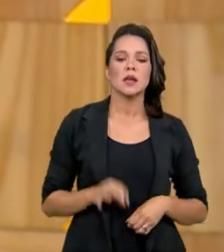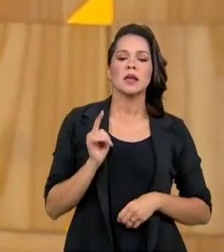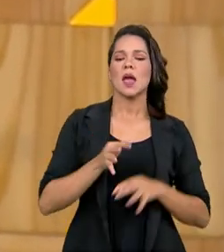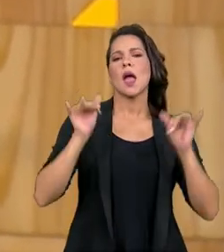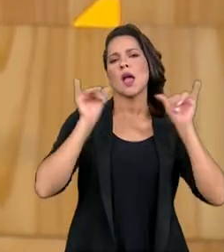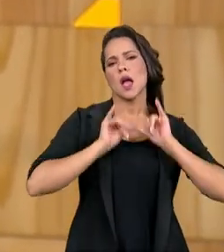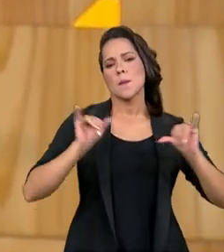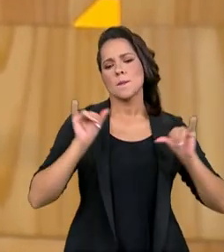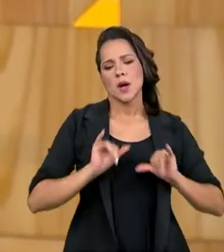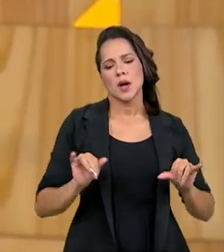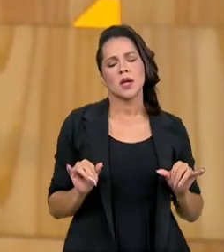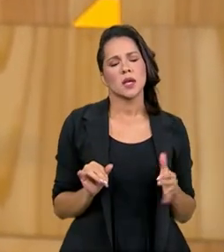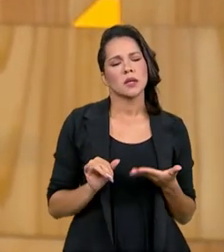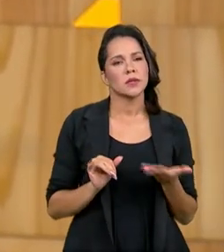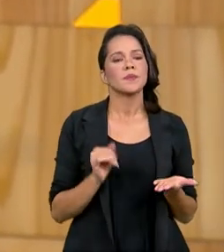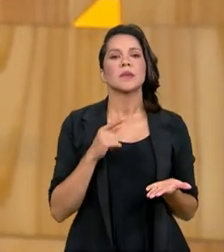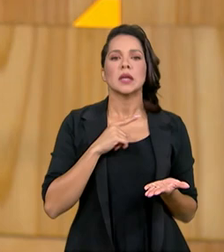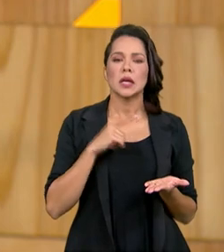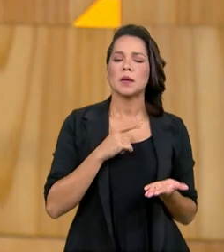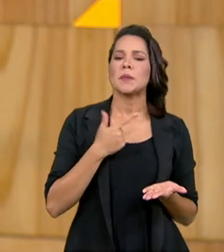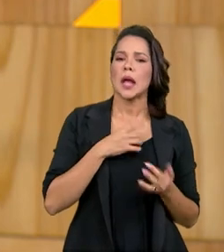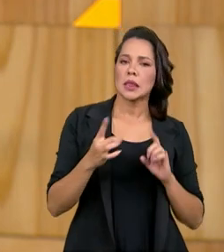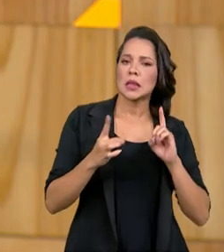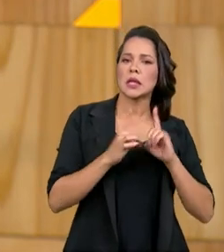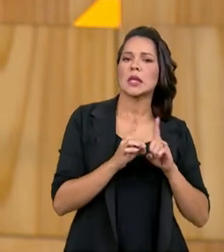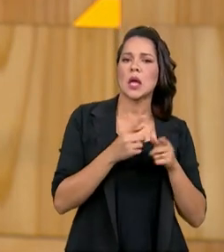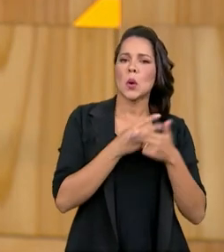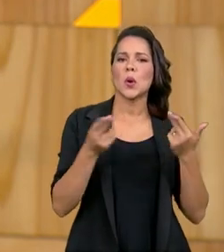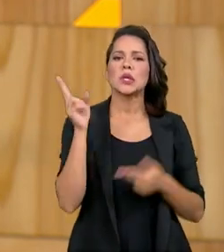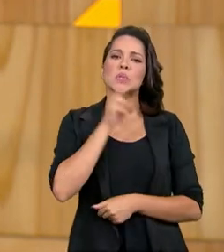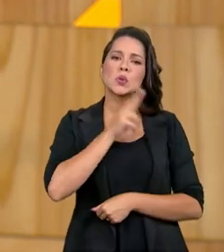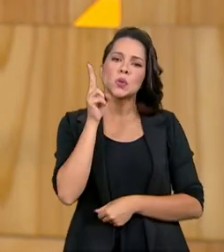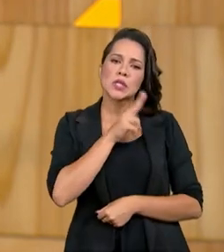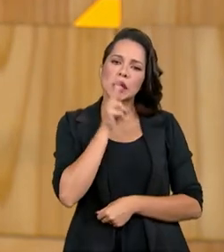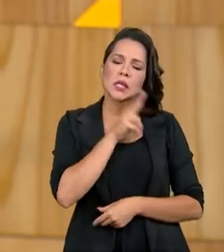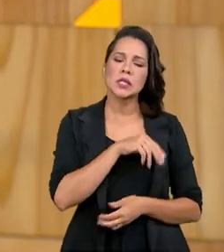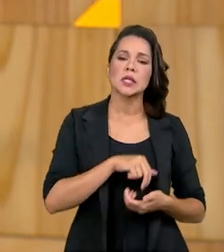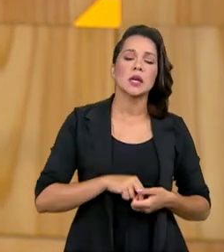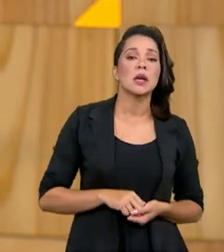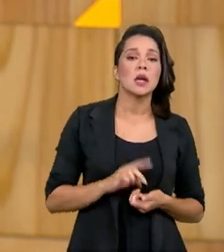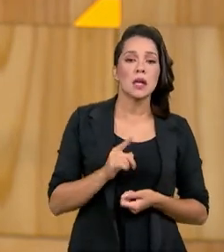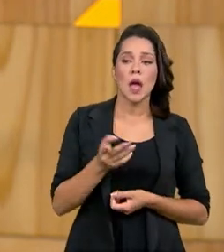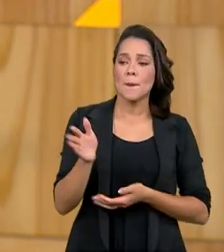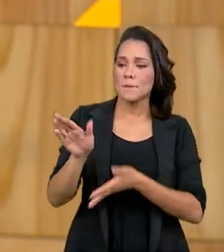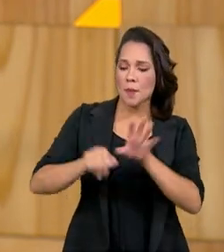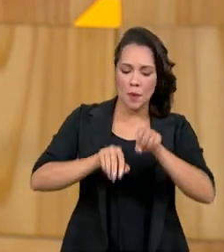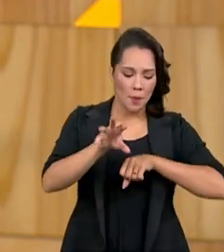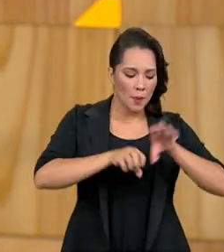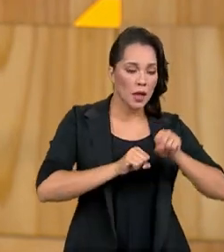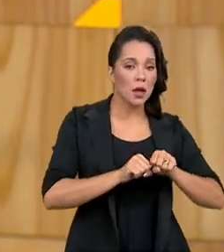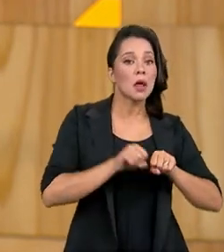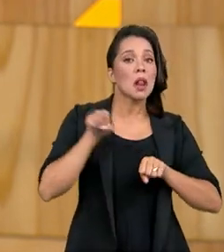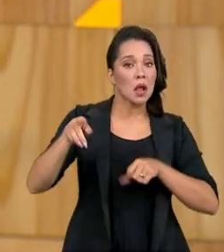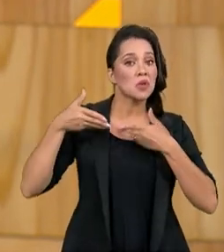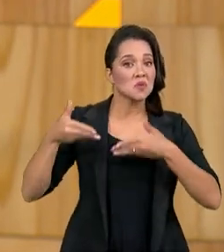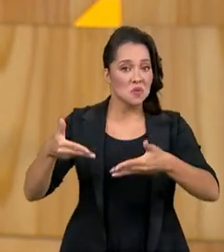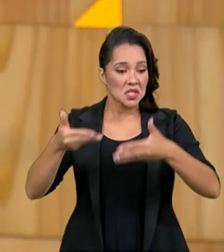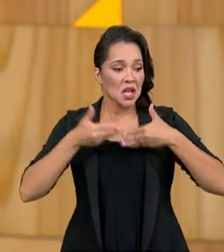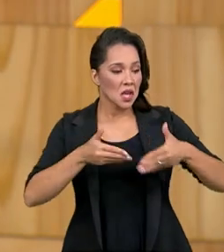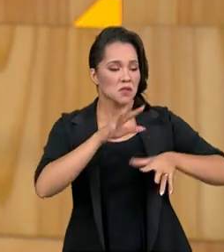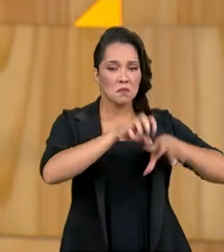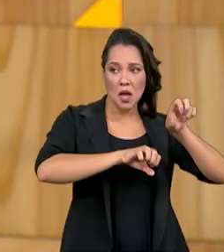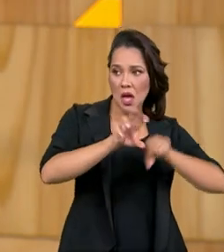campanhas que nós abrimos para atender demandas emergenciais, coletamos, inclusive nos ministérios fazemos